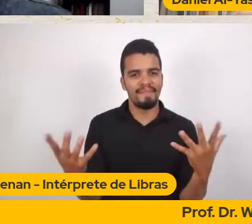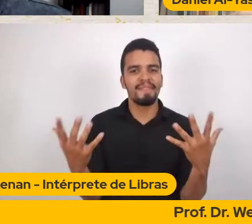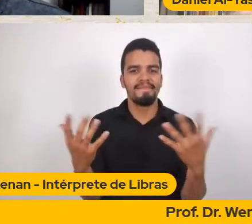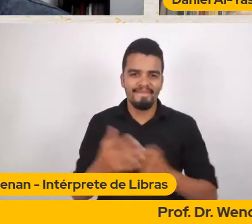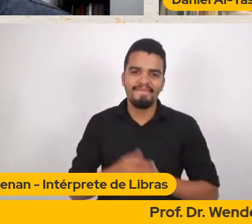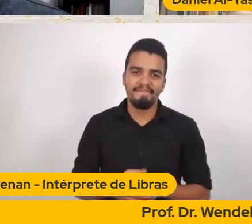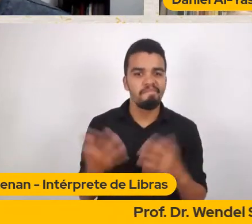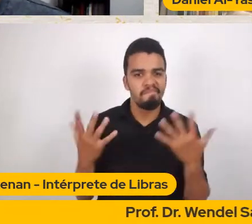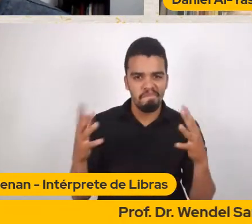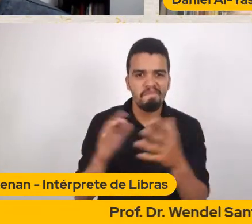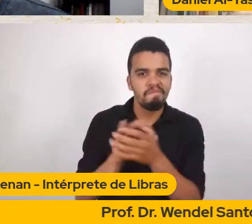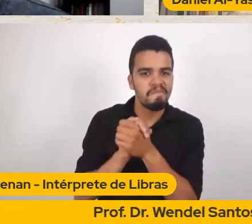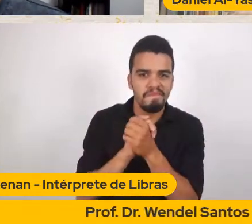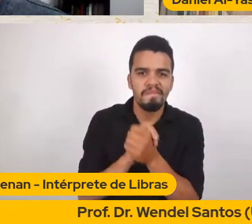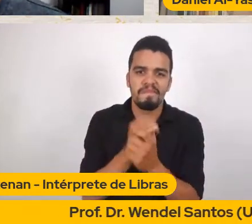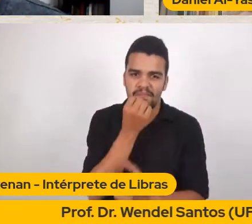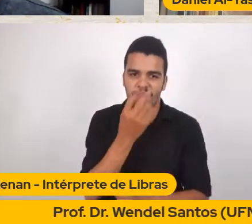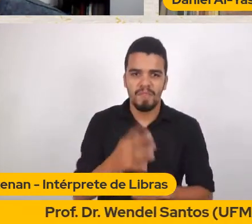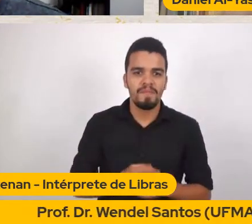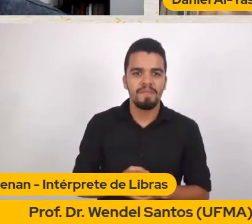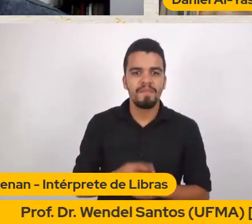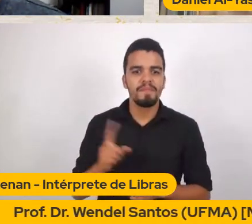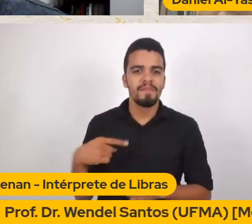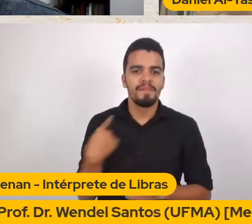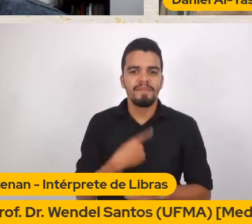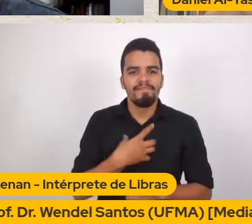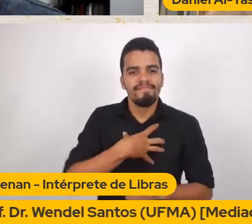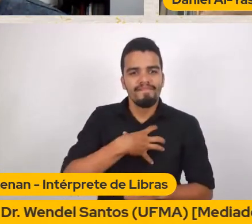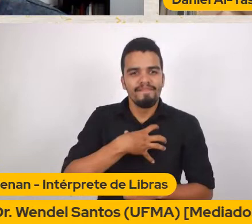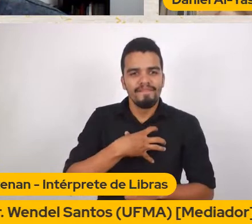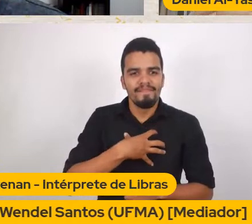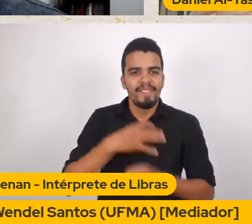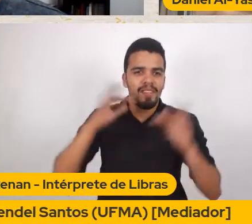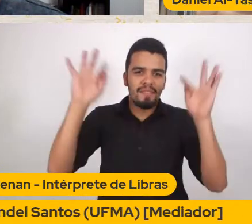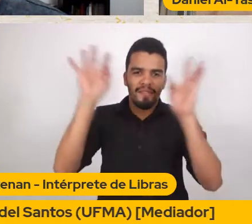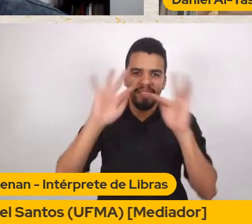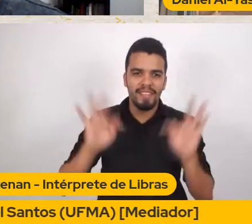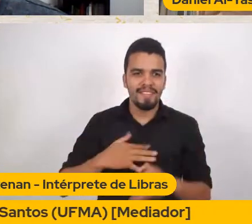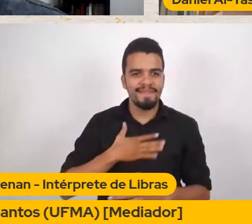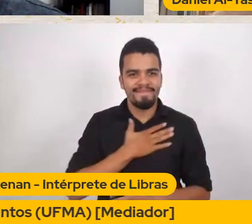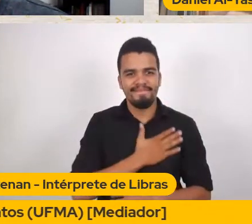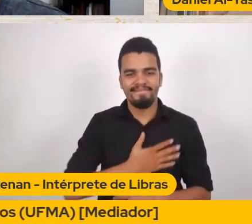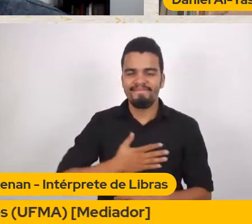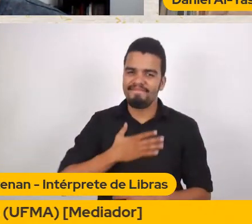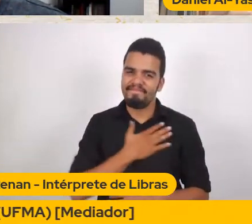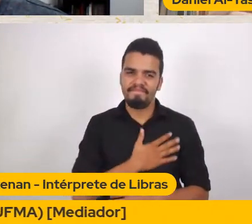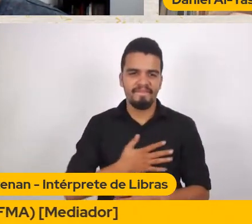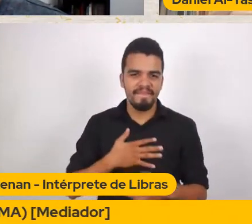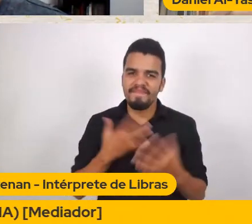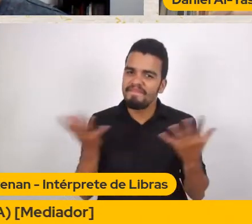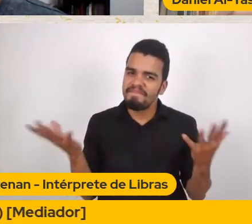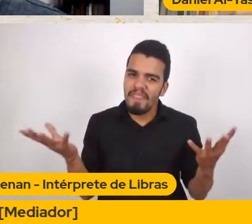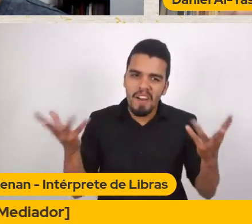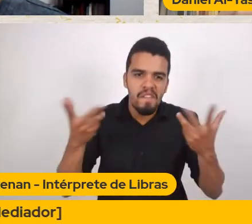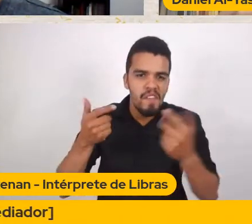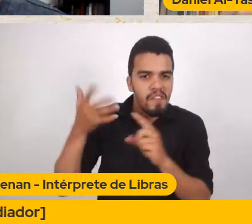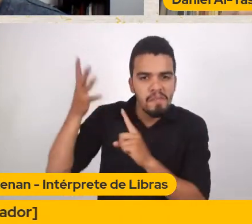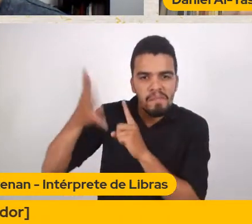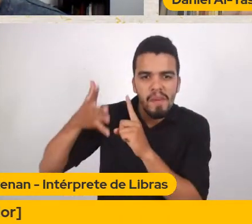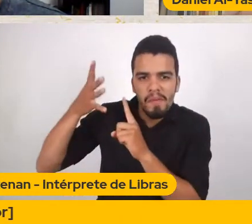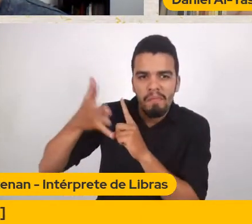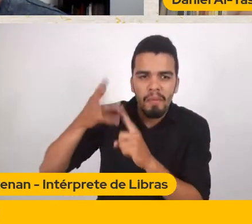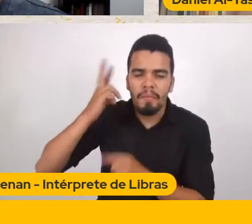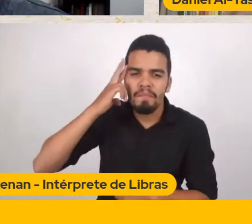a gente está Muito, muito Contente com essa fala Que foi muito Libertadora Muito brilhante Uma reflexão